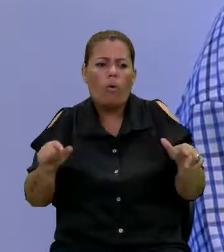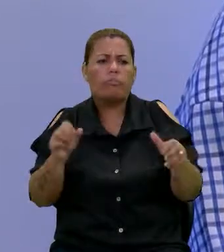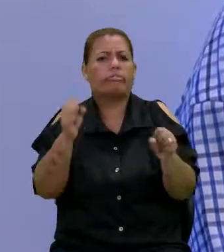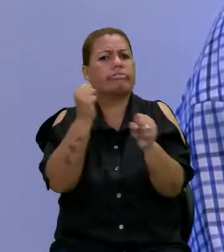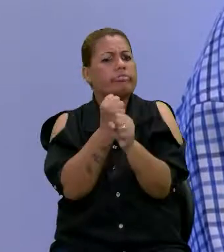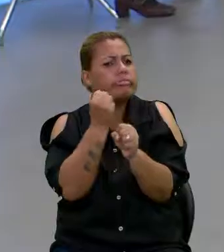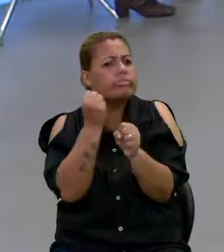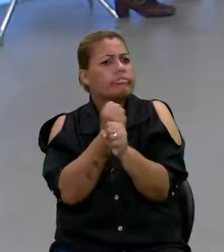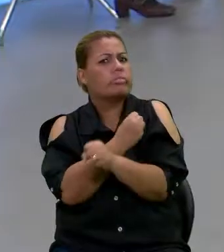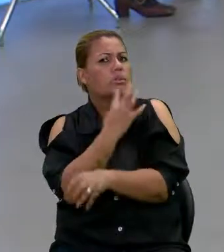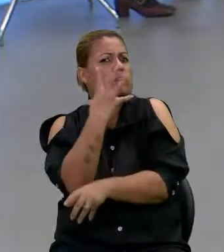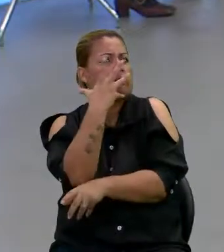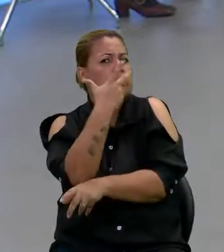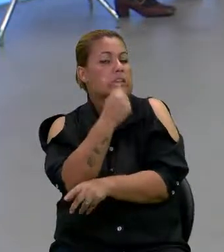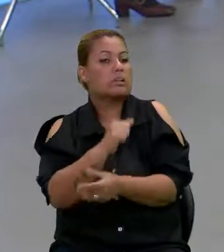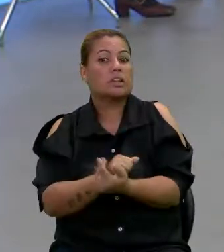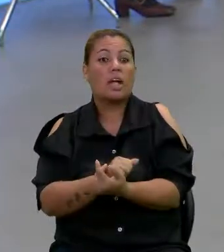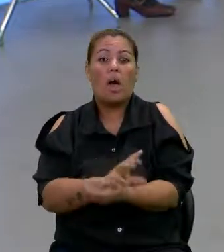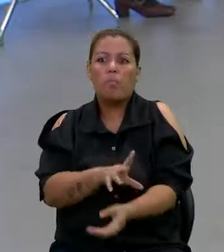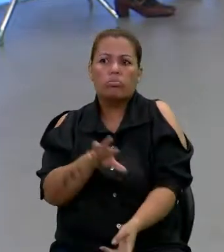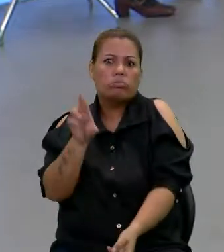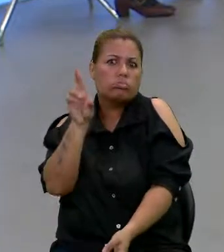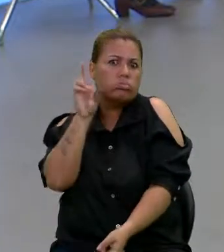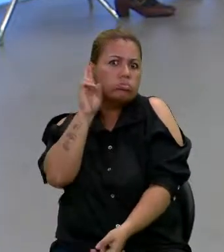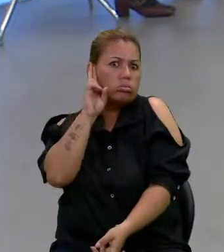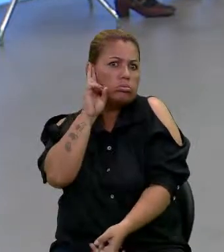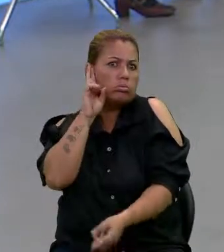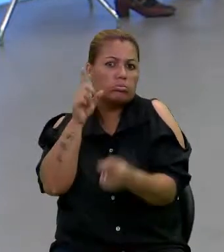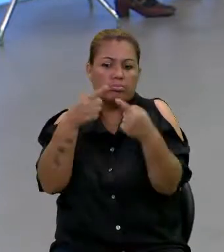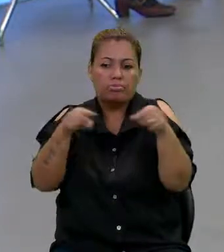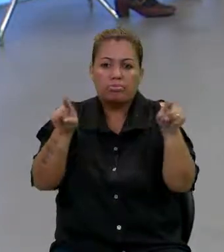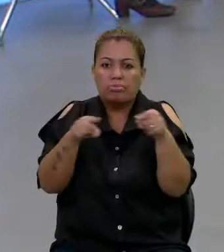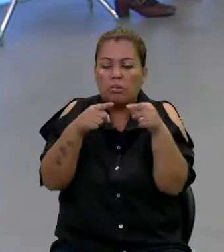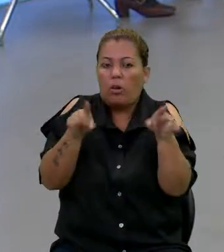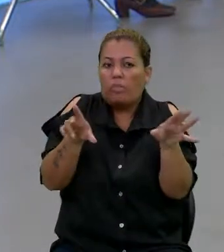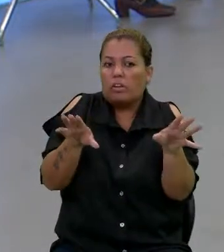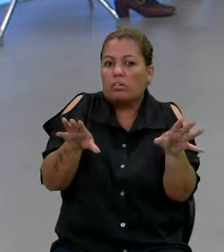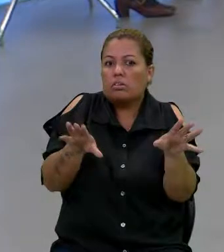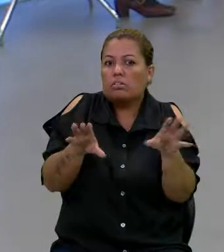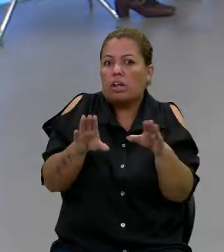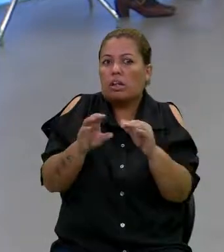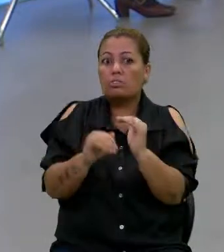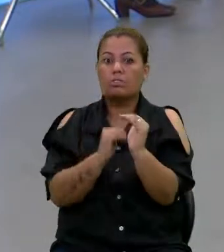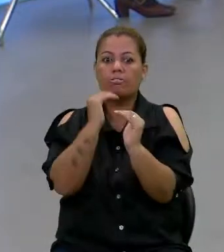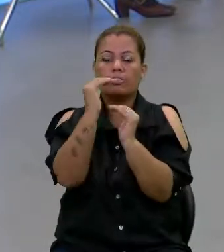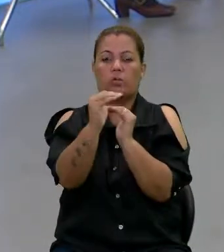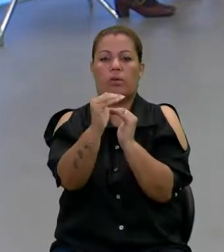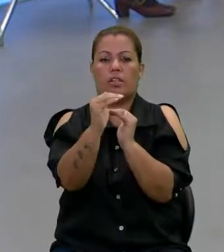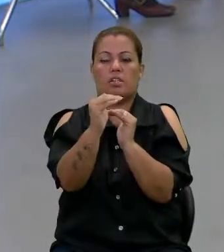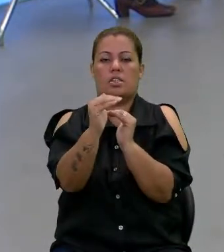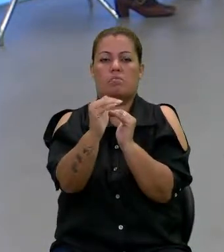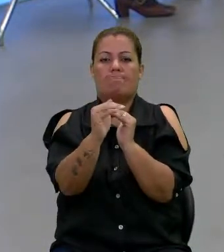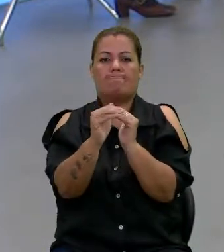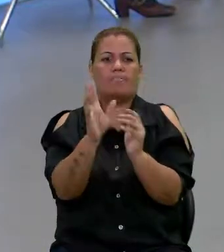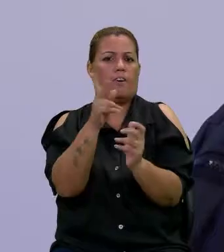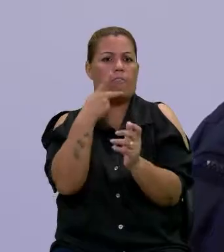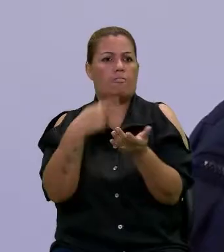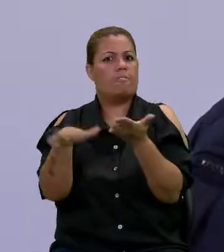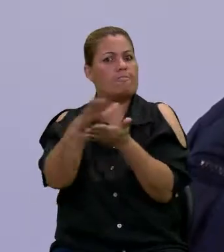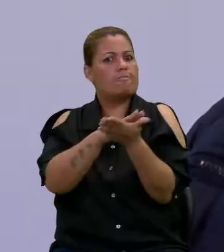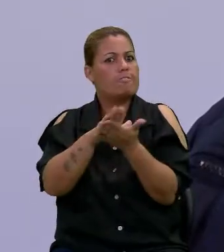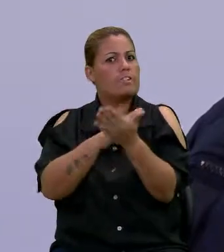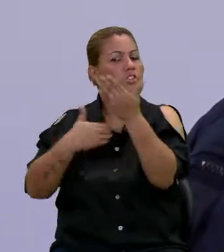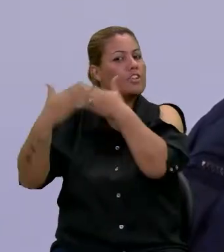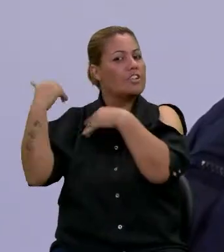maravilhosas. Beethoven, que não ouvia. Isso foi superação, porque não se falava nada disso.